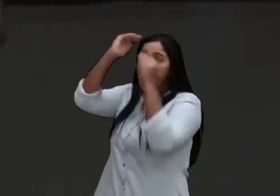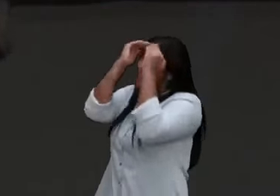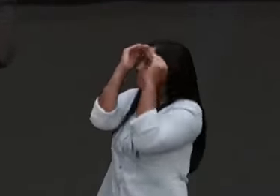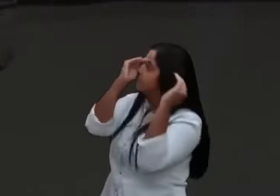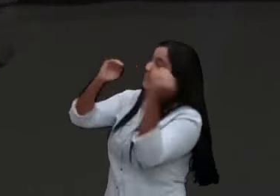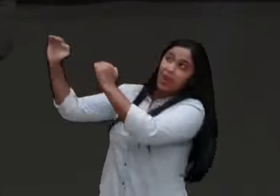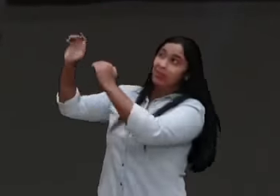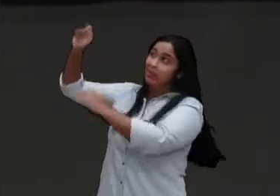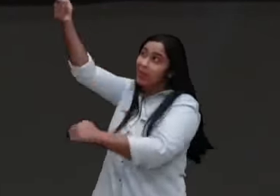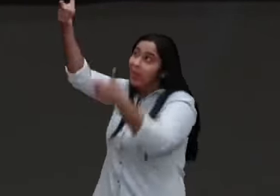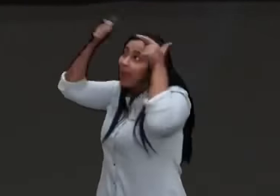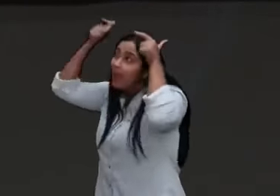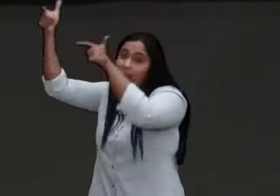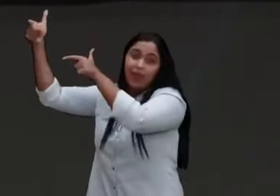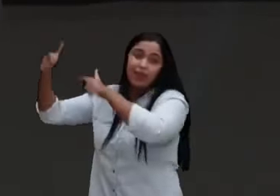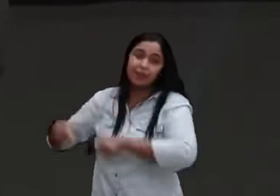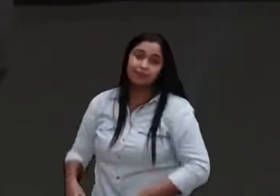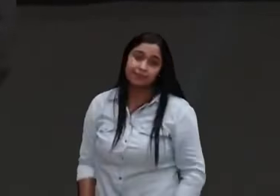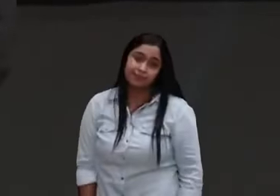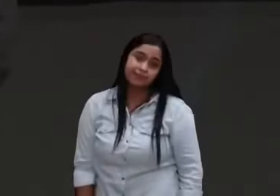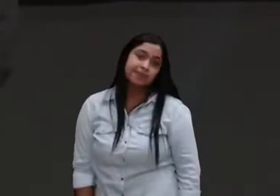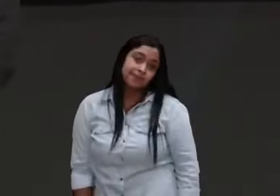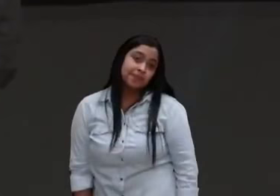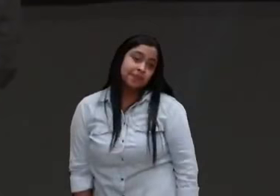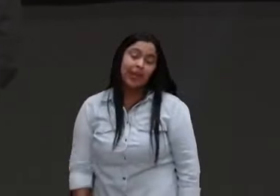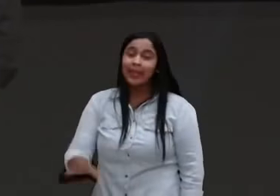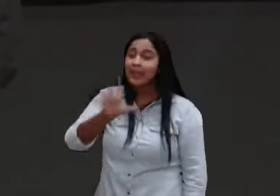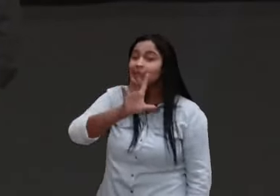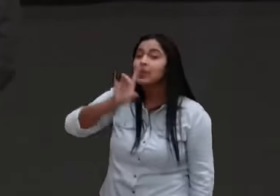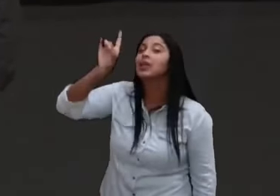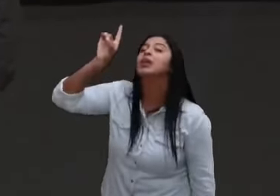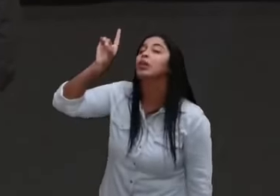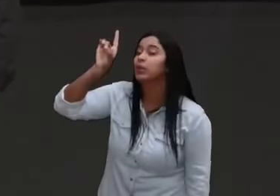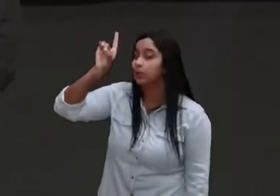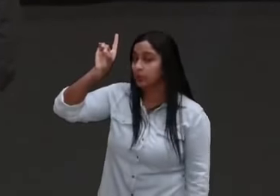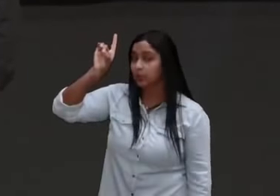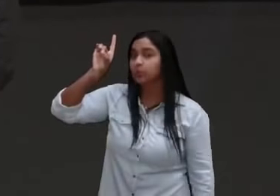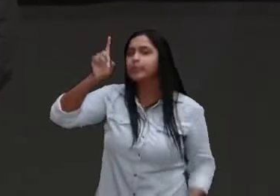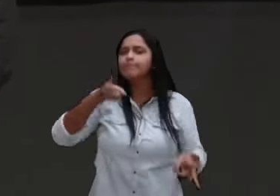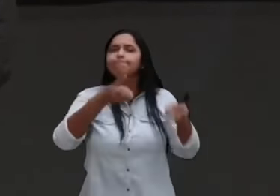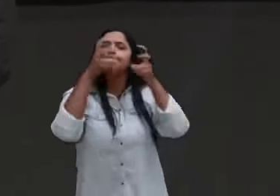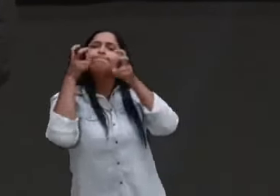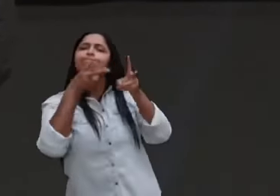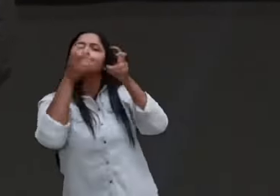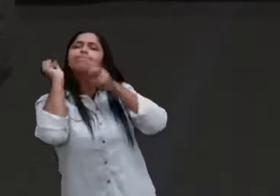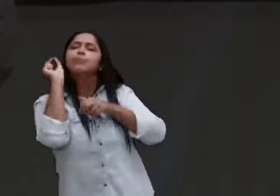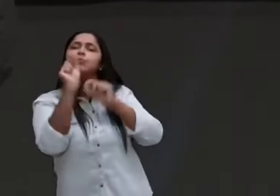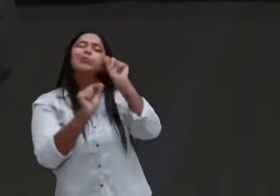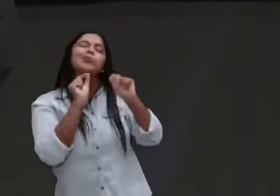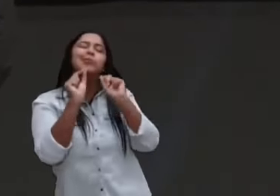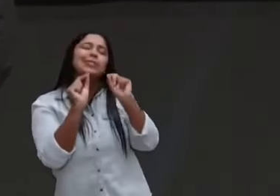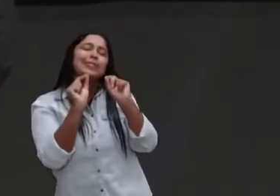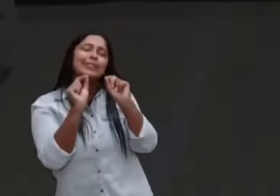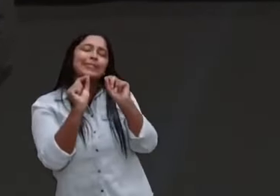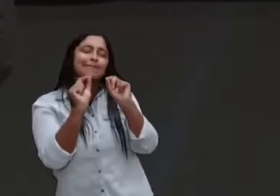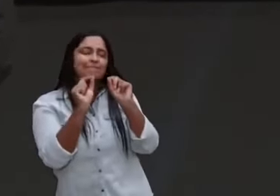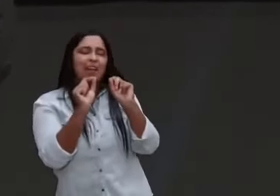e Ele vai dizer mais, o Senhor vê com pesar, a morte dos Seus fiéis,